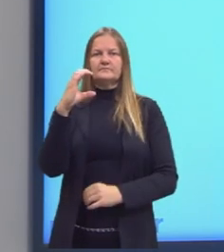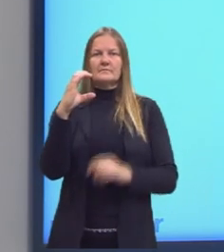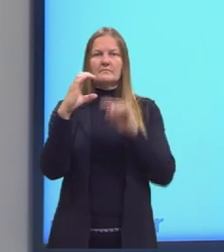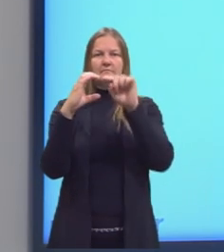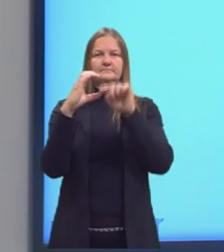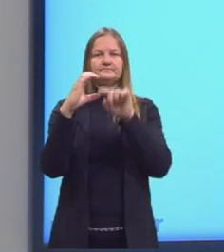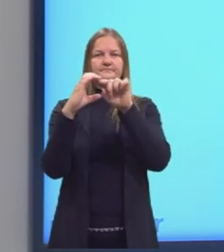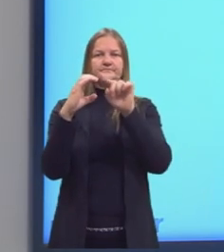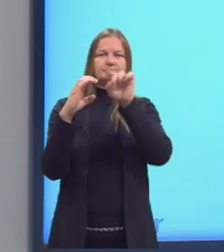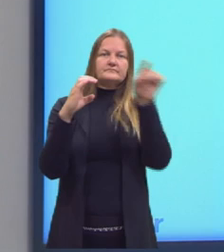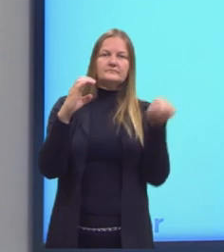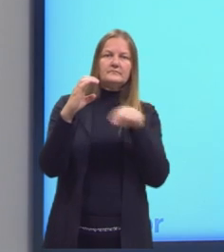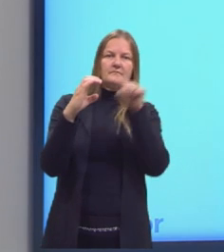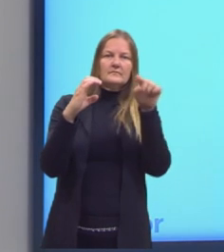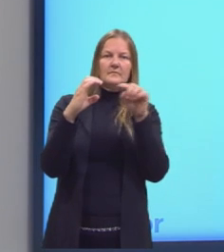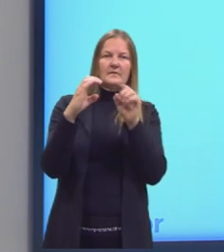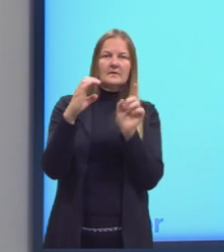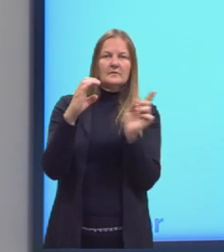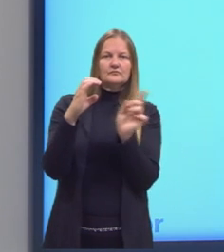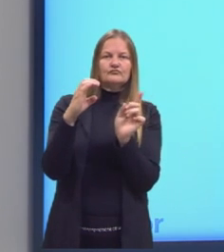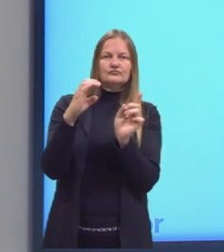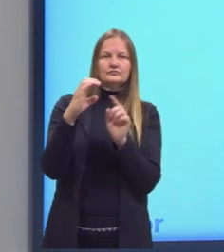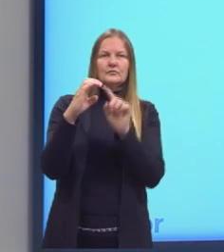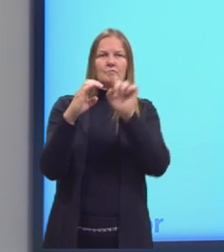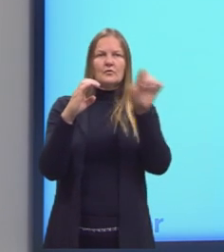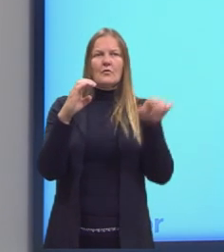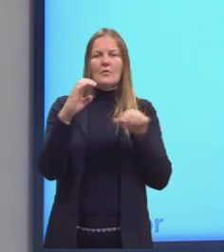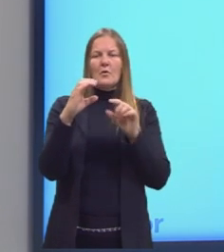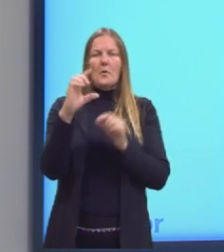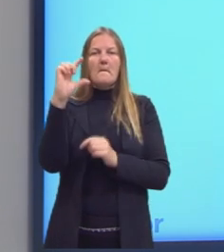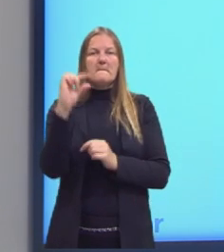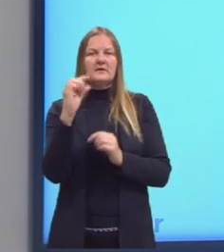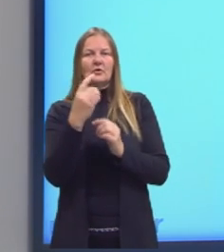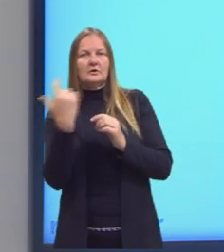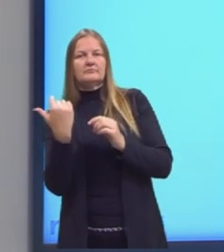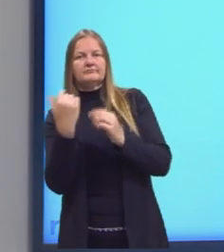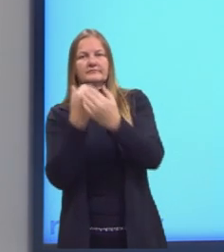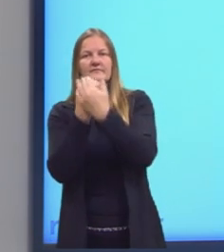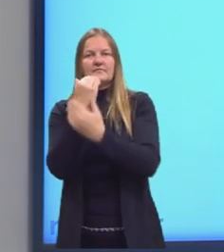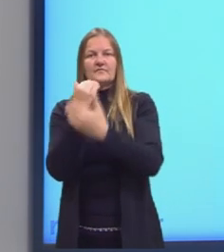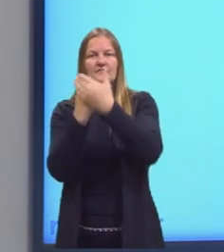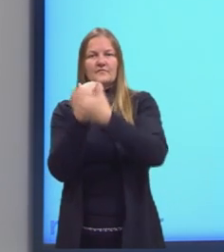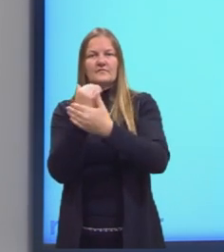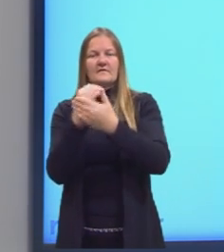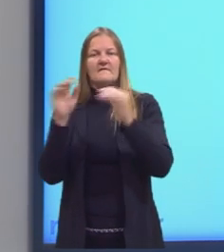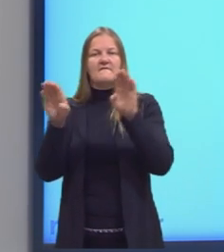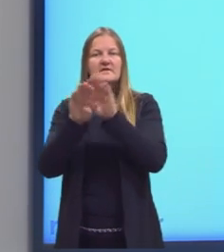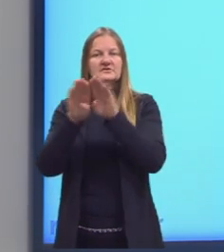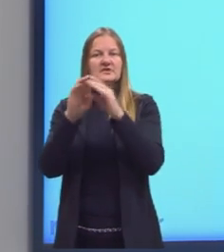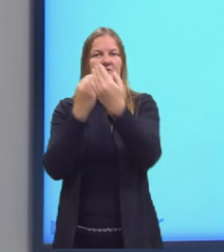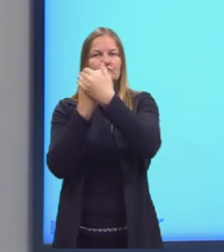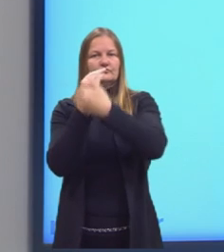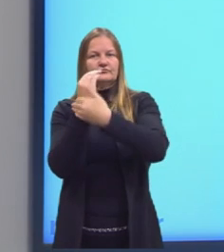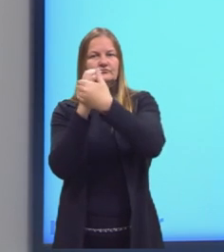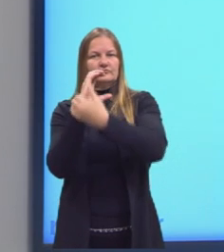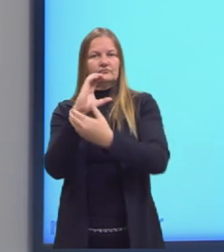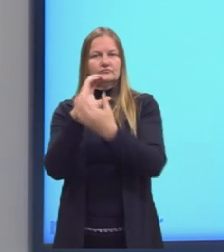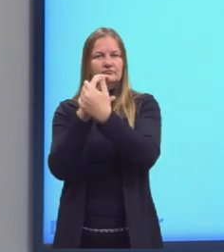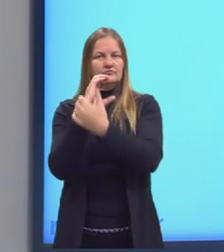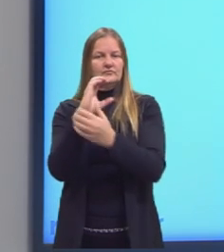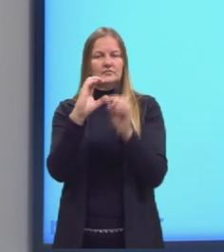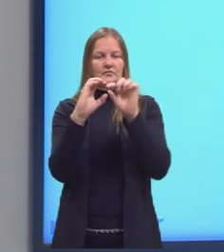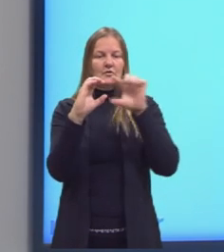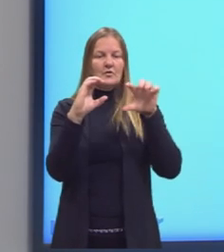o conjunto maior, ele está deste lado e o conjunto menor aqui. Ele representa, então, o contém. O conjunto maior